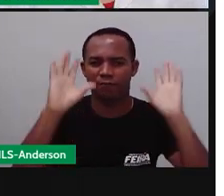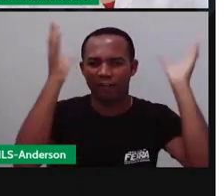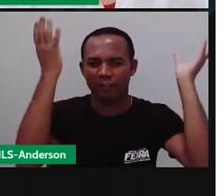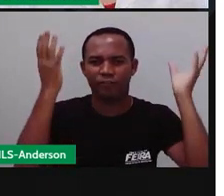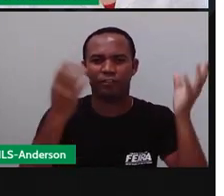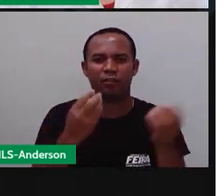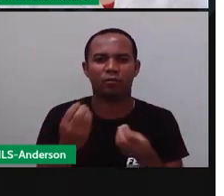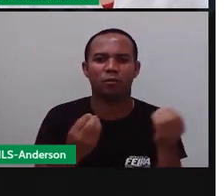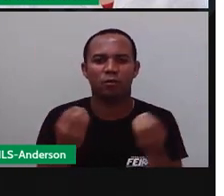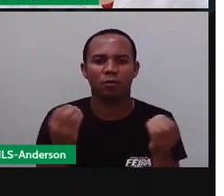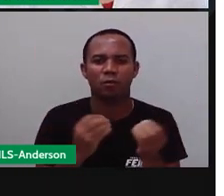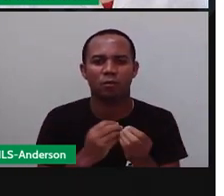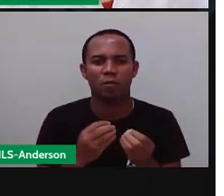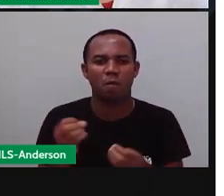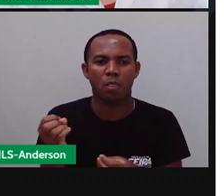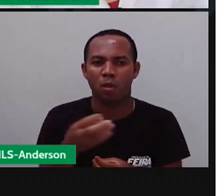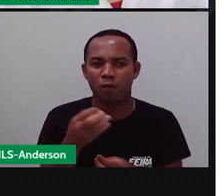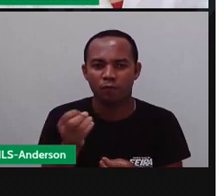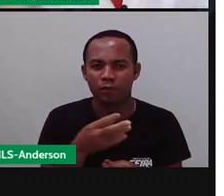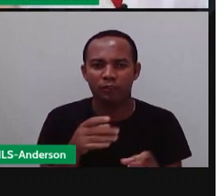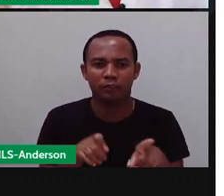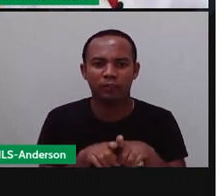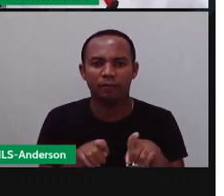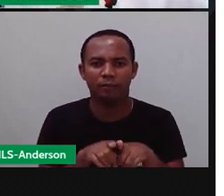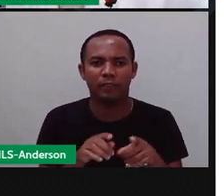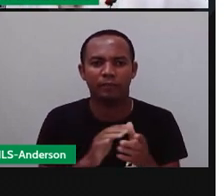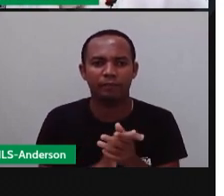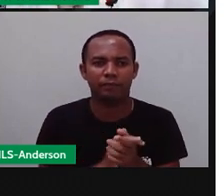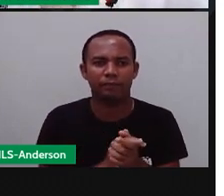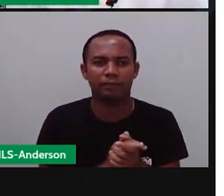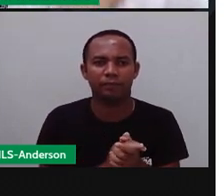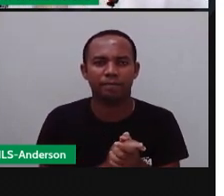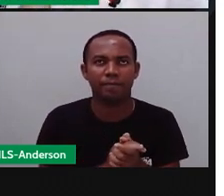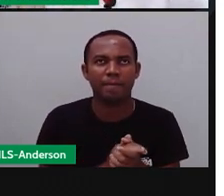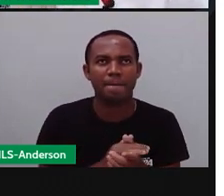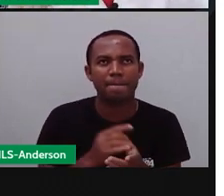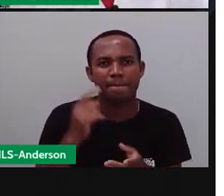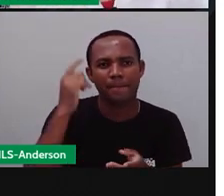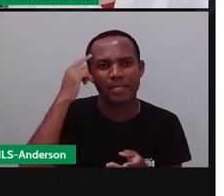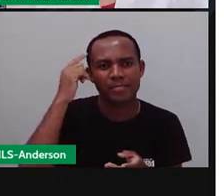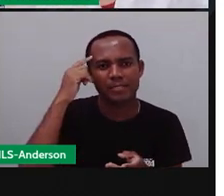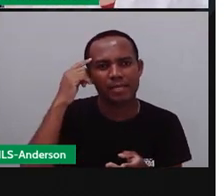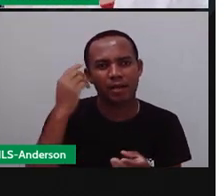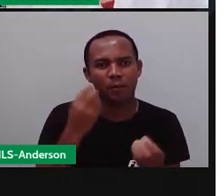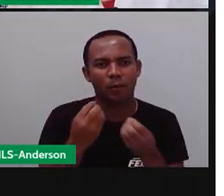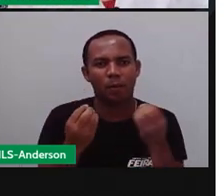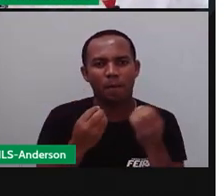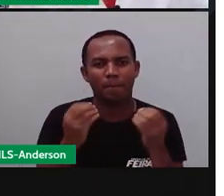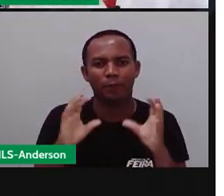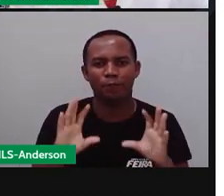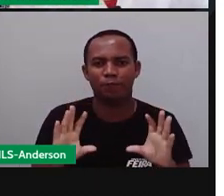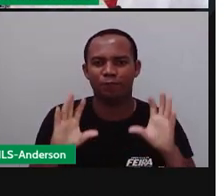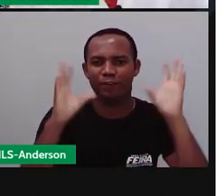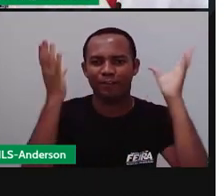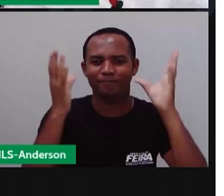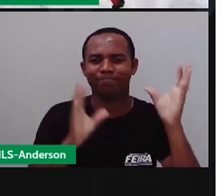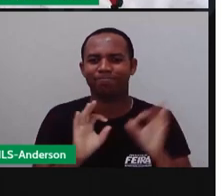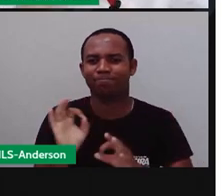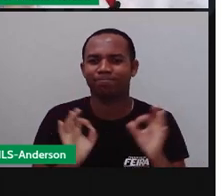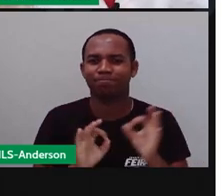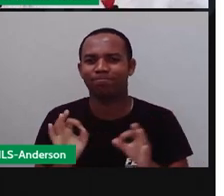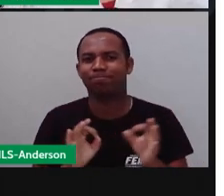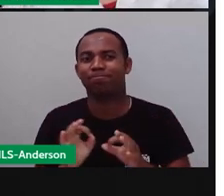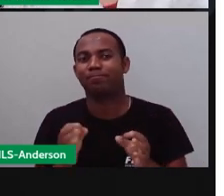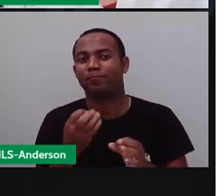os egípcios inovando nisso aí também. Não basta, né? Eles terem arrasado lá na engenharia. Não